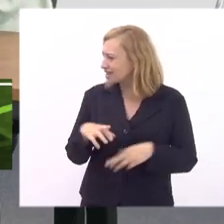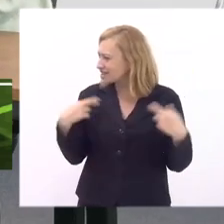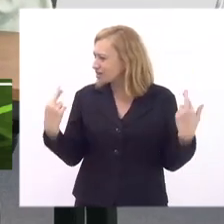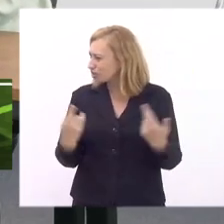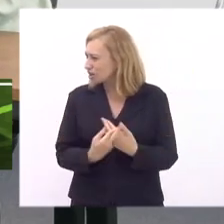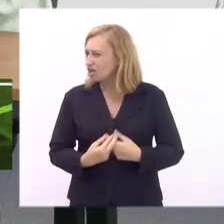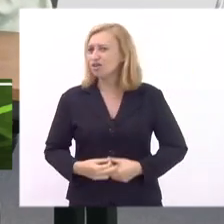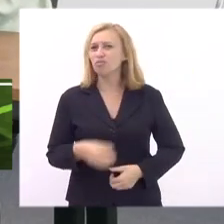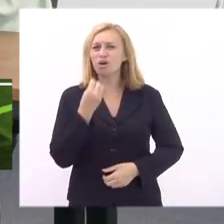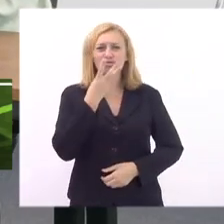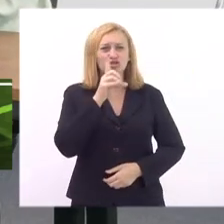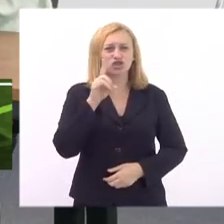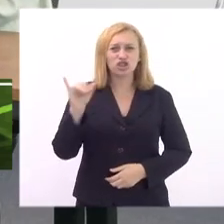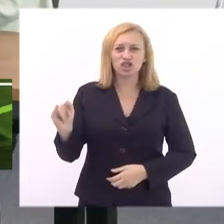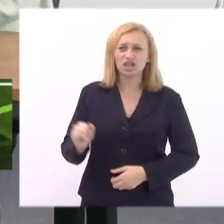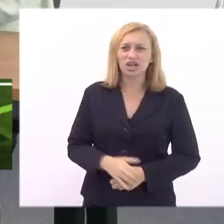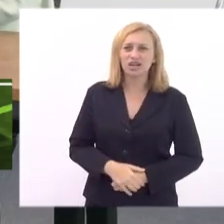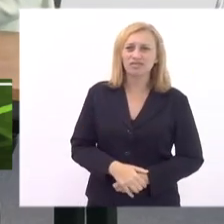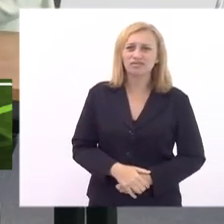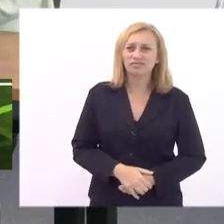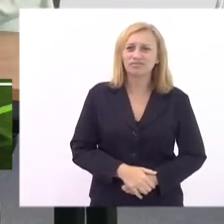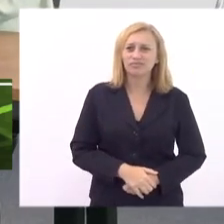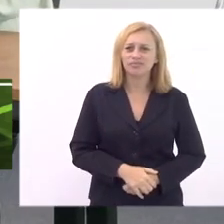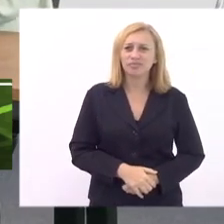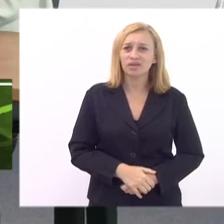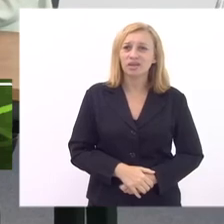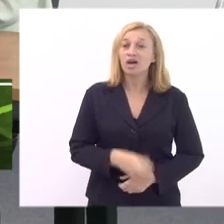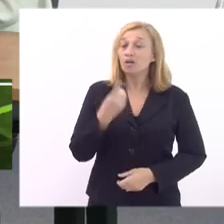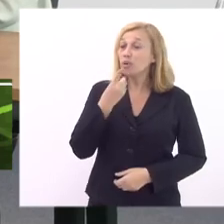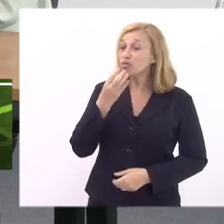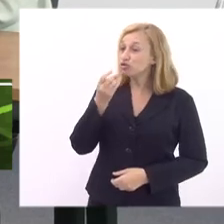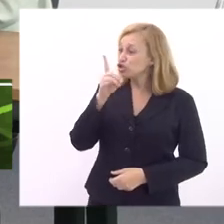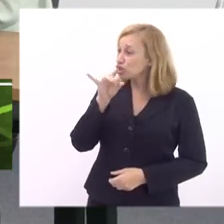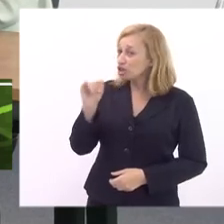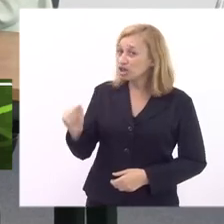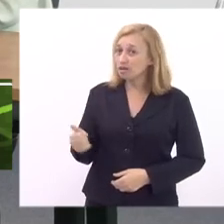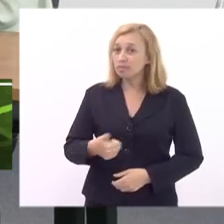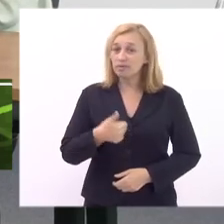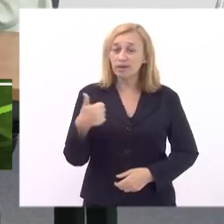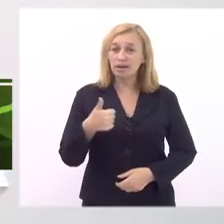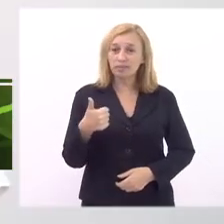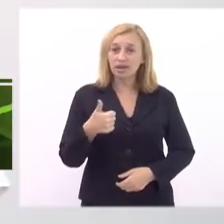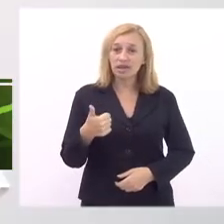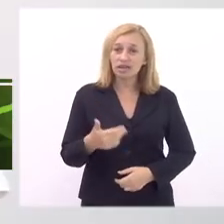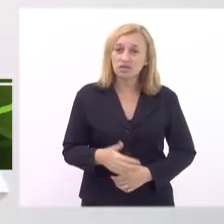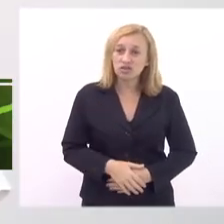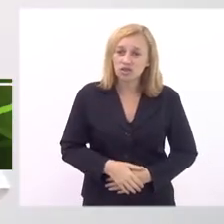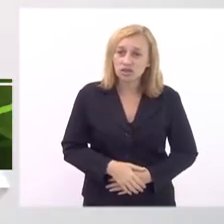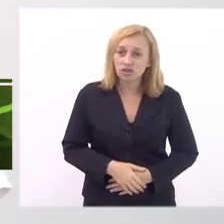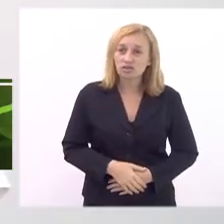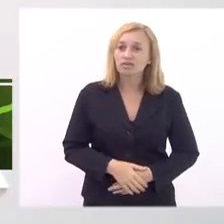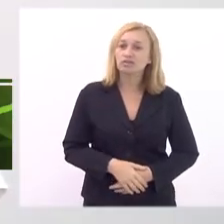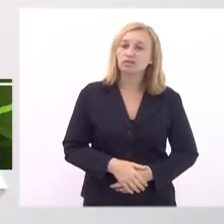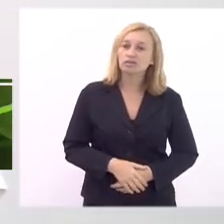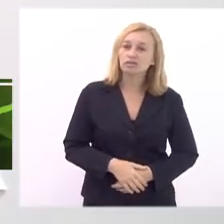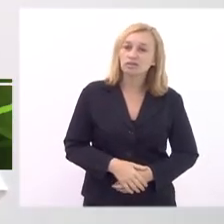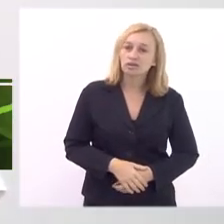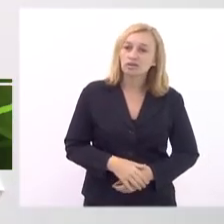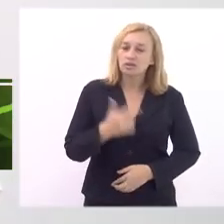bom dia bom dia primeiramente meu nome é Ramon sou estudante do Hilário Ribeiro